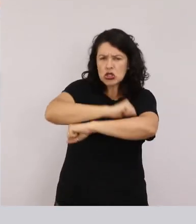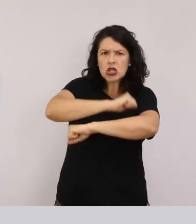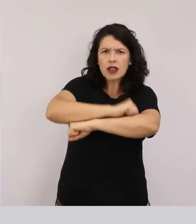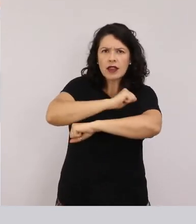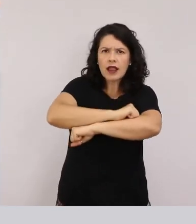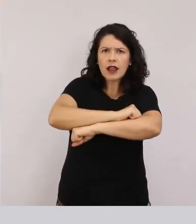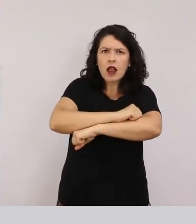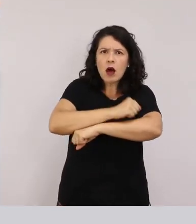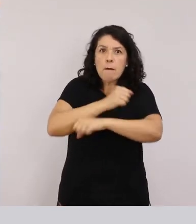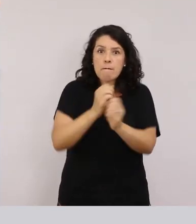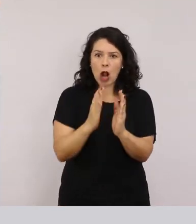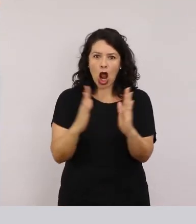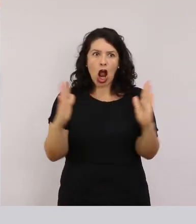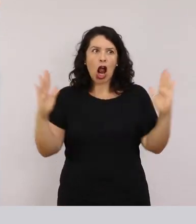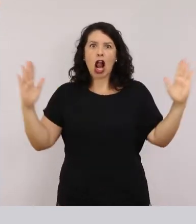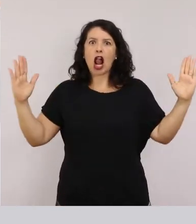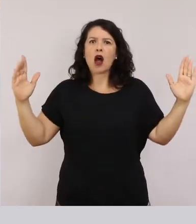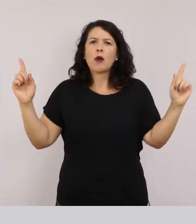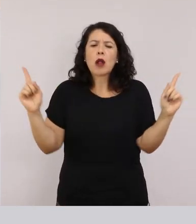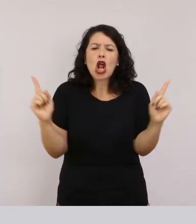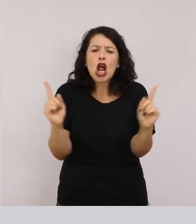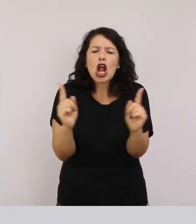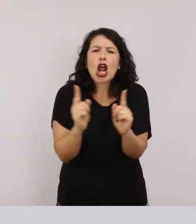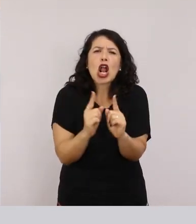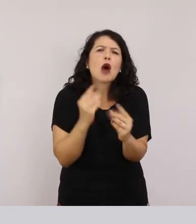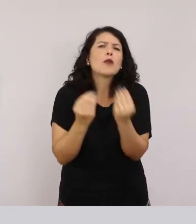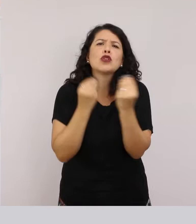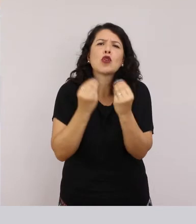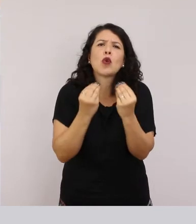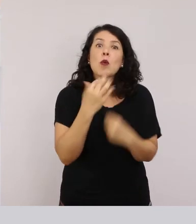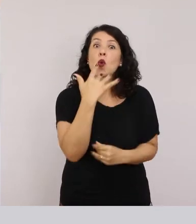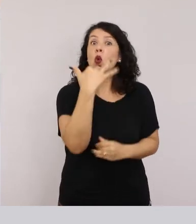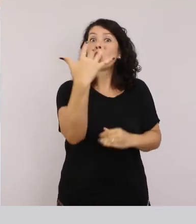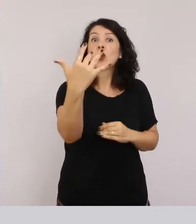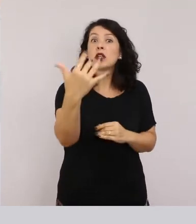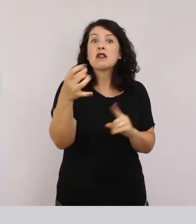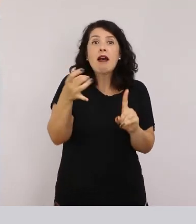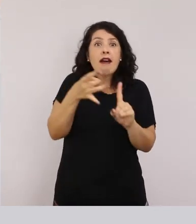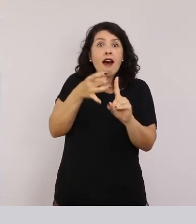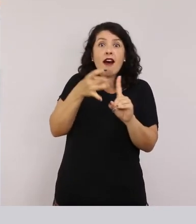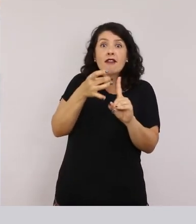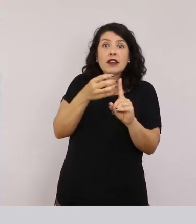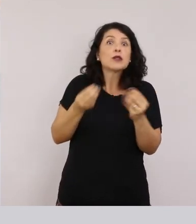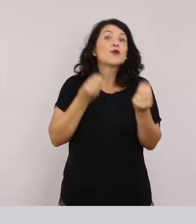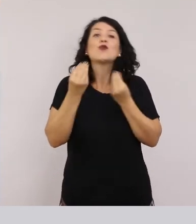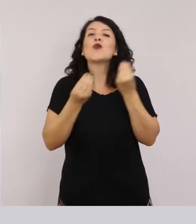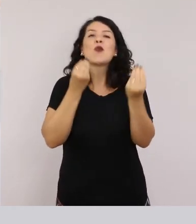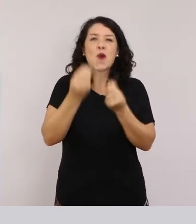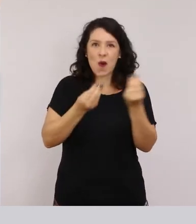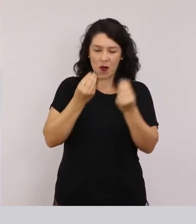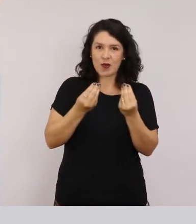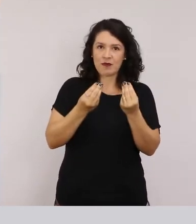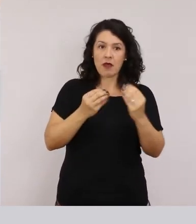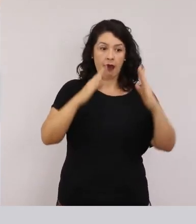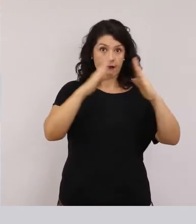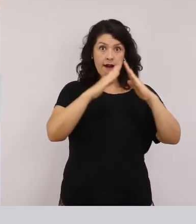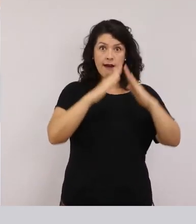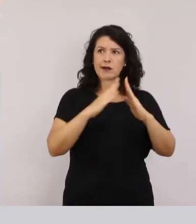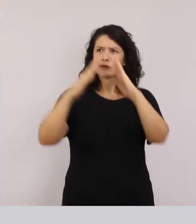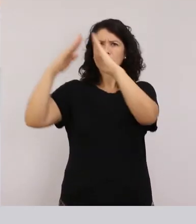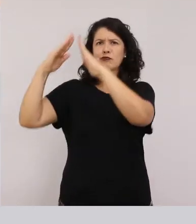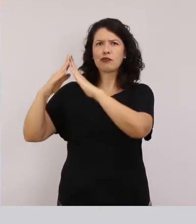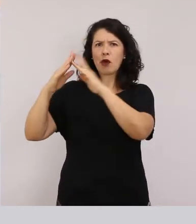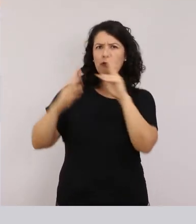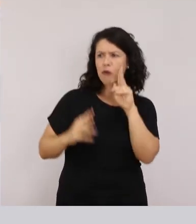janelas? São pequenas? São grandes? São coloridas? São de vidro? Você já reparou na